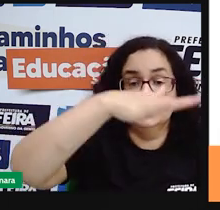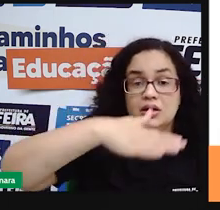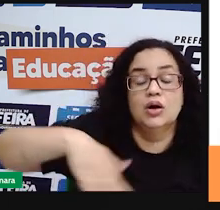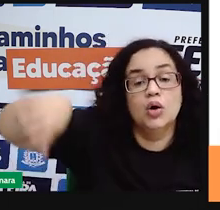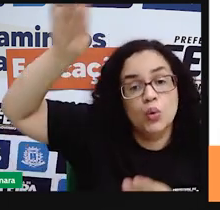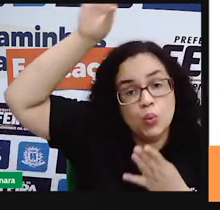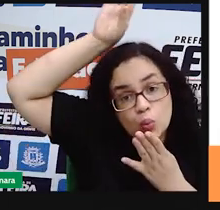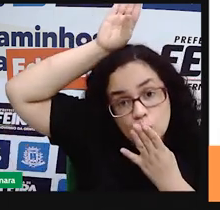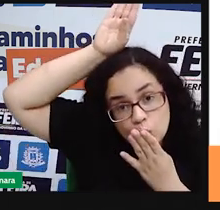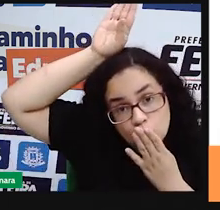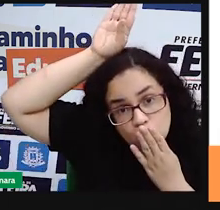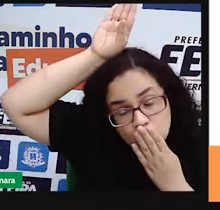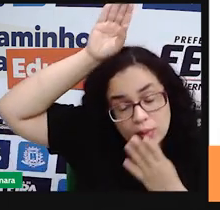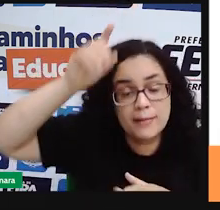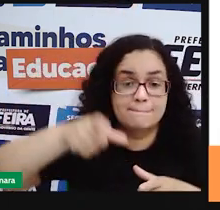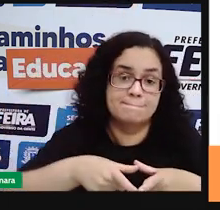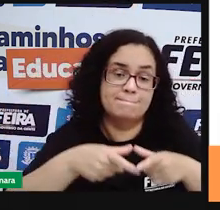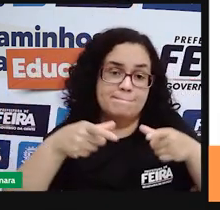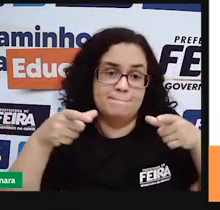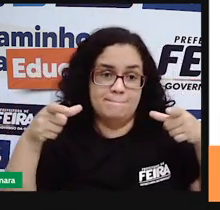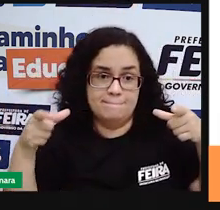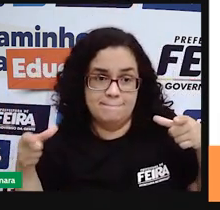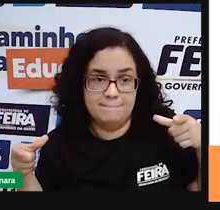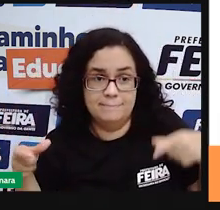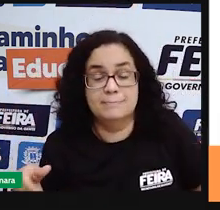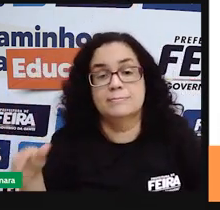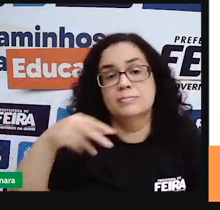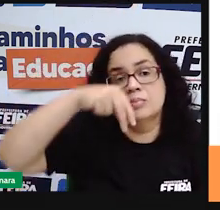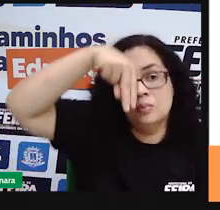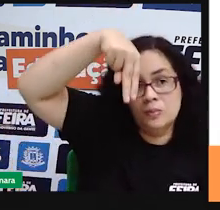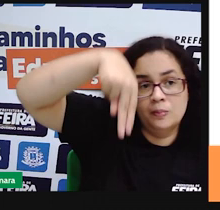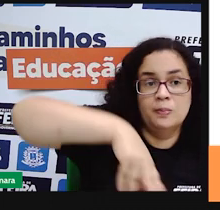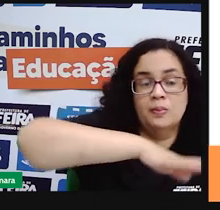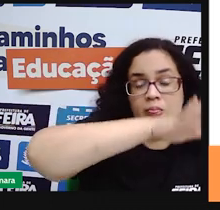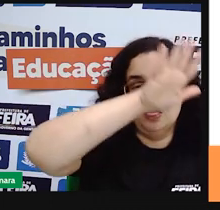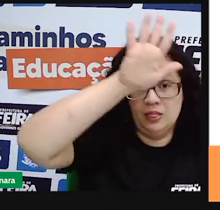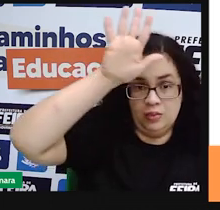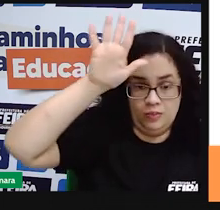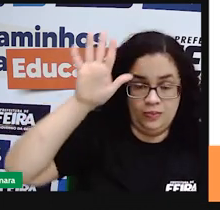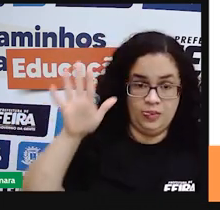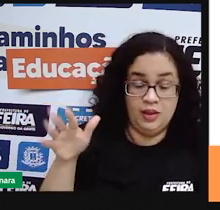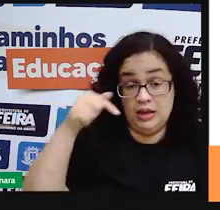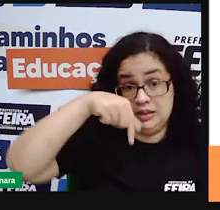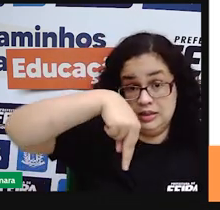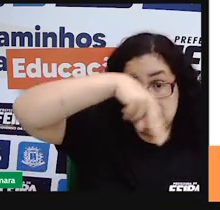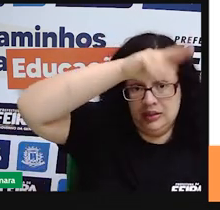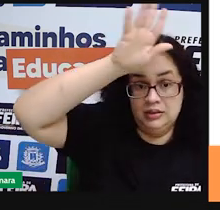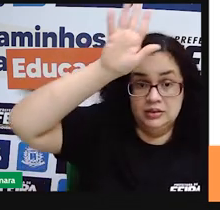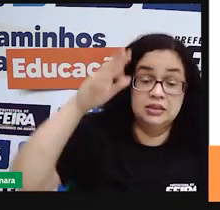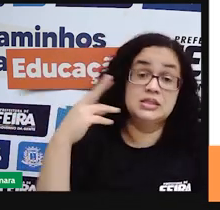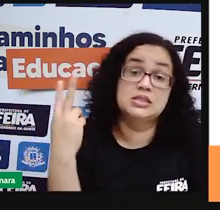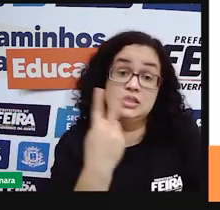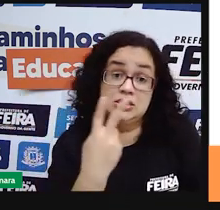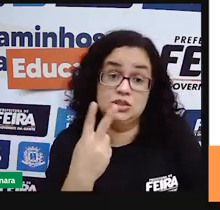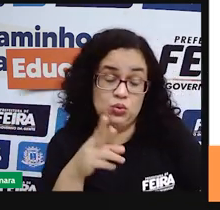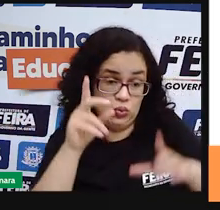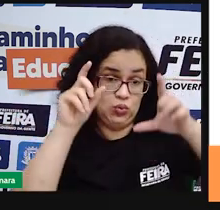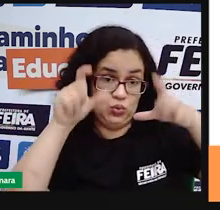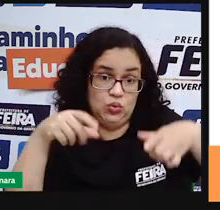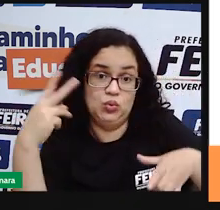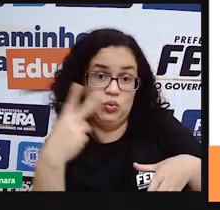população indígena é maior e a região nordeste que é a nossa região fica aí em segundo lugar com